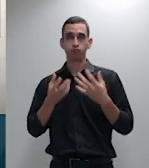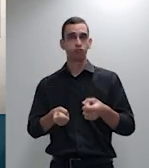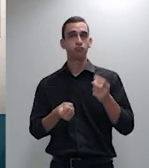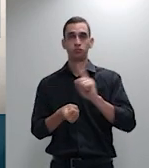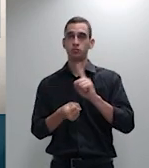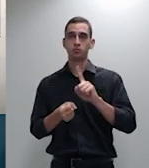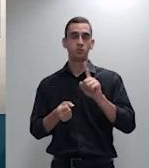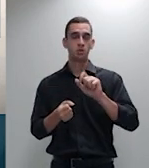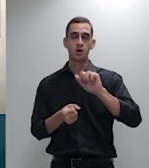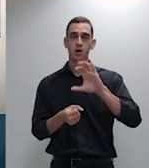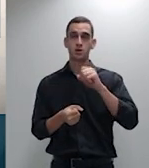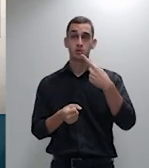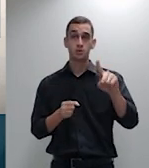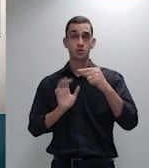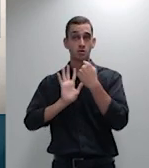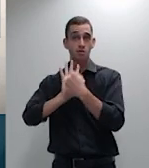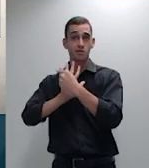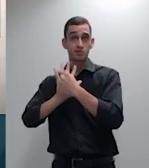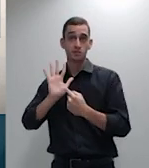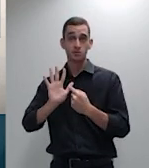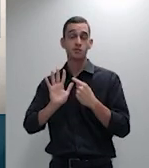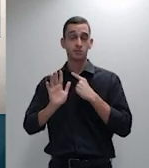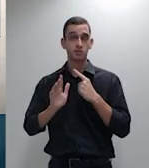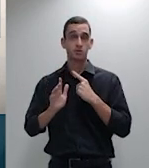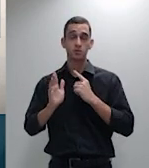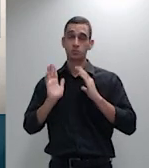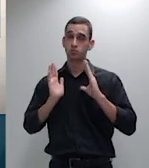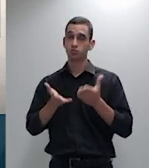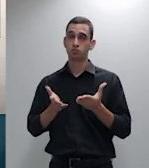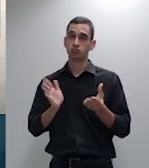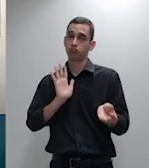consecutários legais é com o meu voto presidente